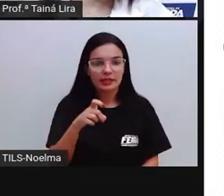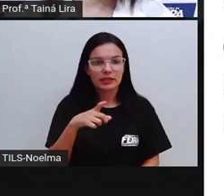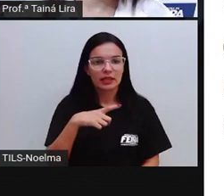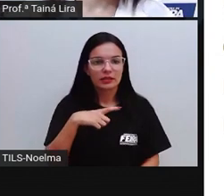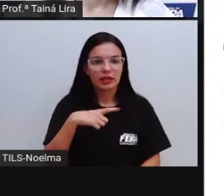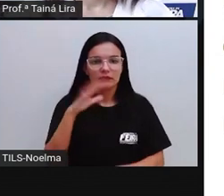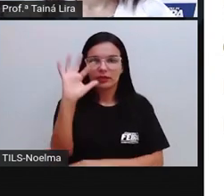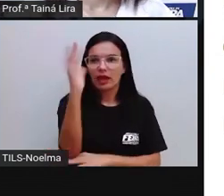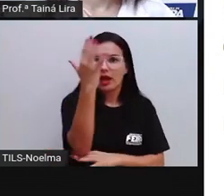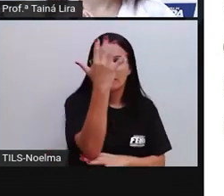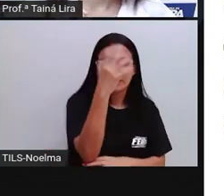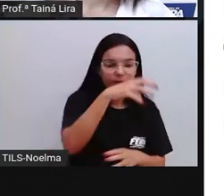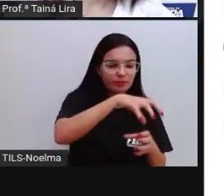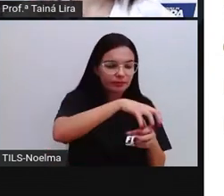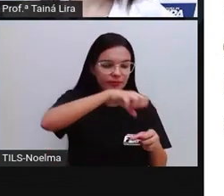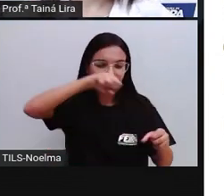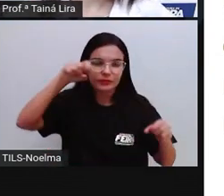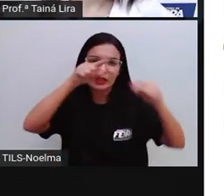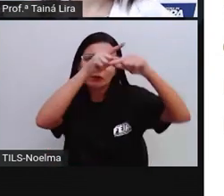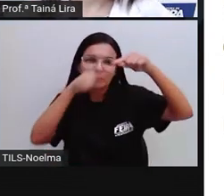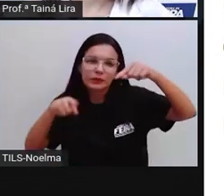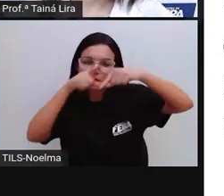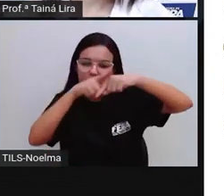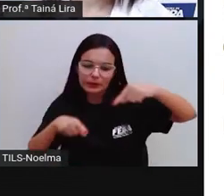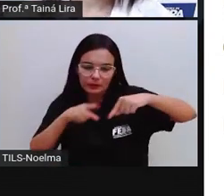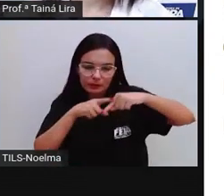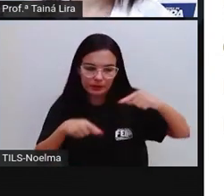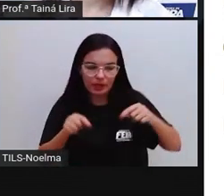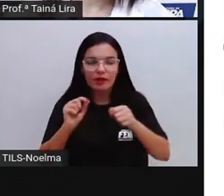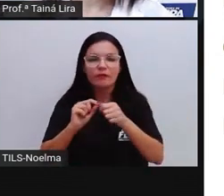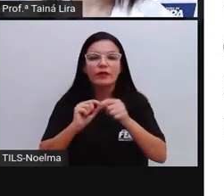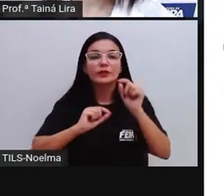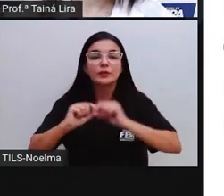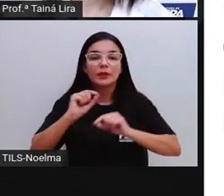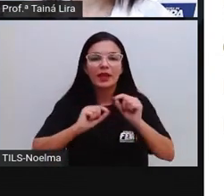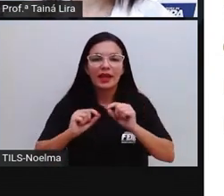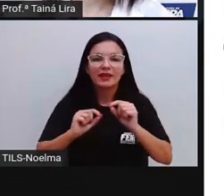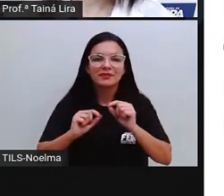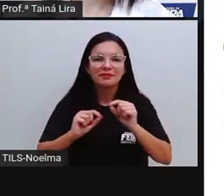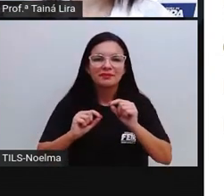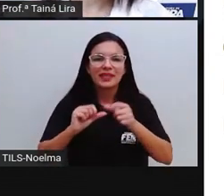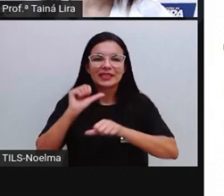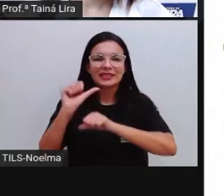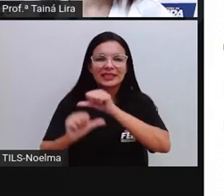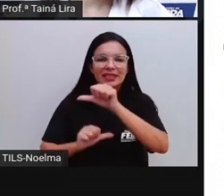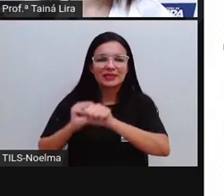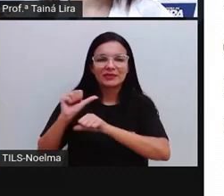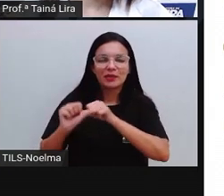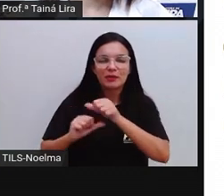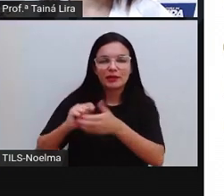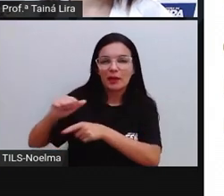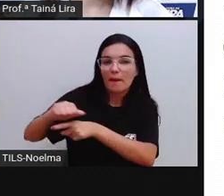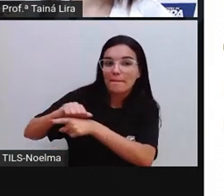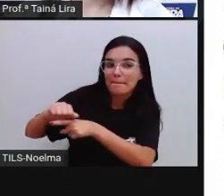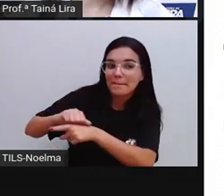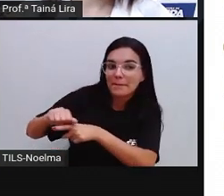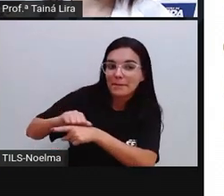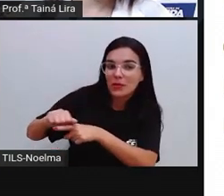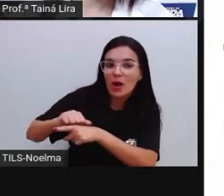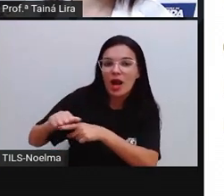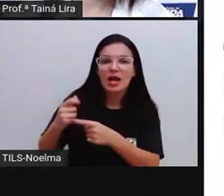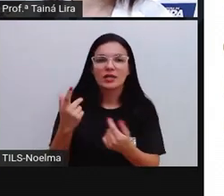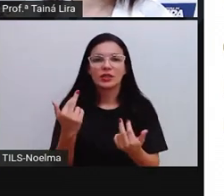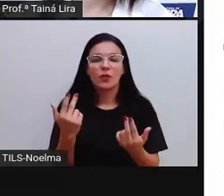seringueira, é utilizado na fabricação de borracha e outros produtos, né, feitos de borracha, como